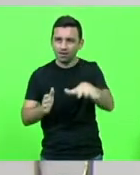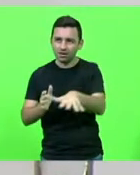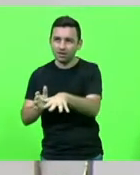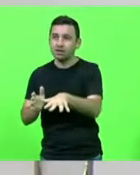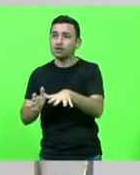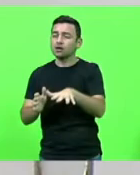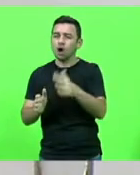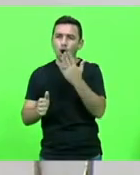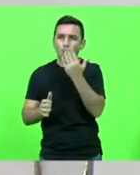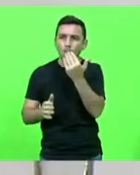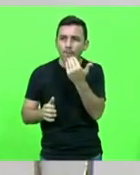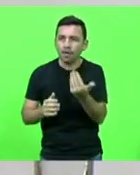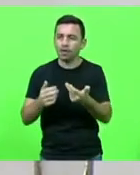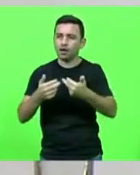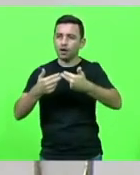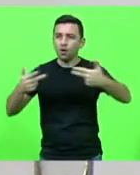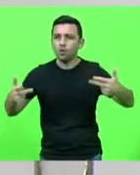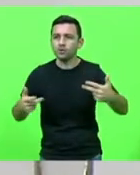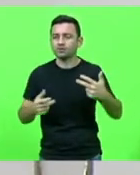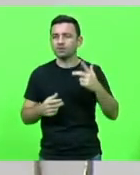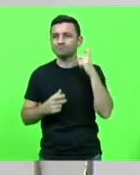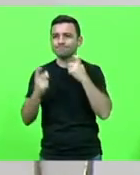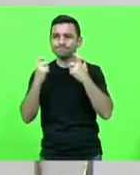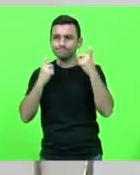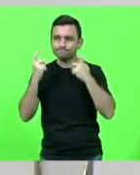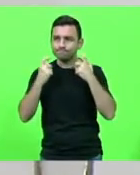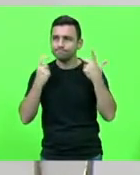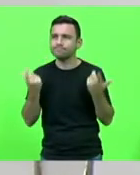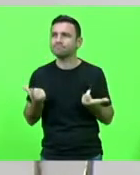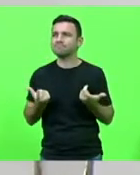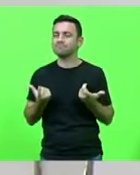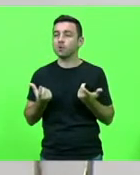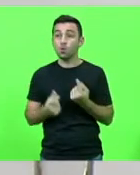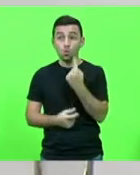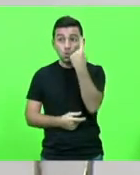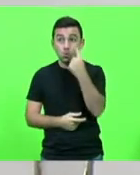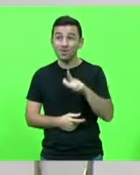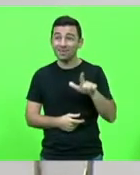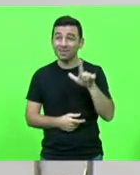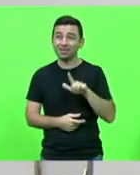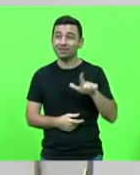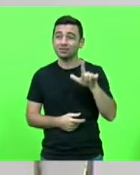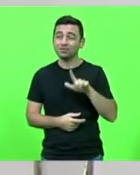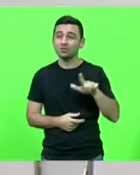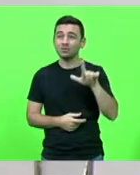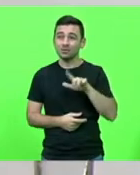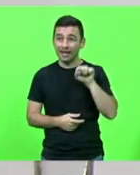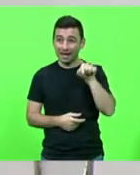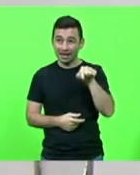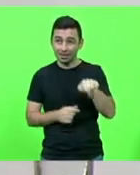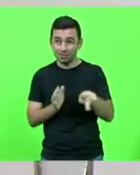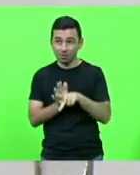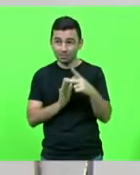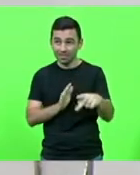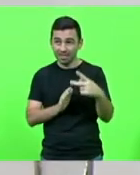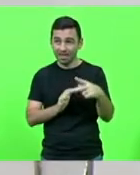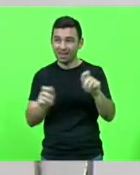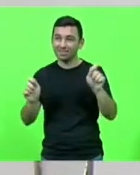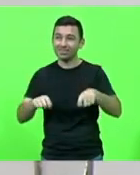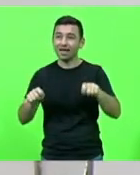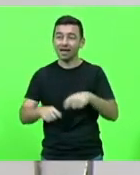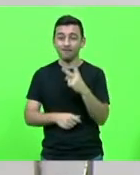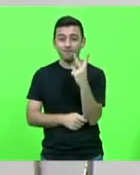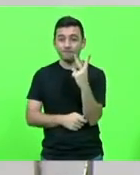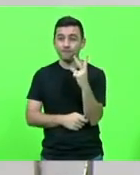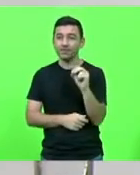quanto para fertilizante um litro deputado presidente Maurício Scudillac um litro rende 20 litros